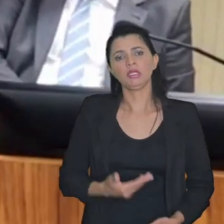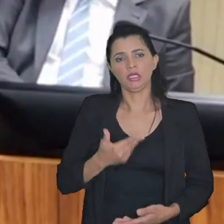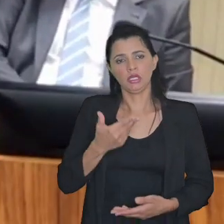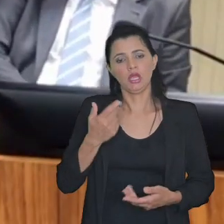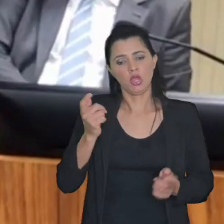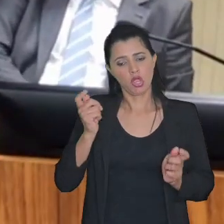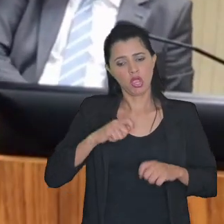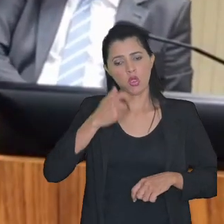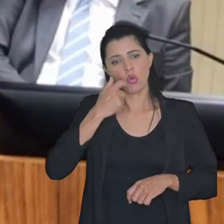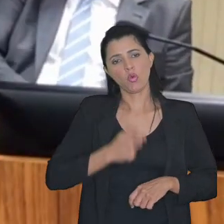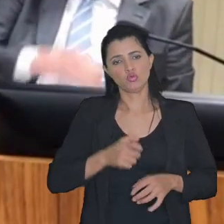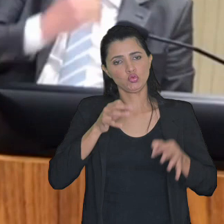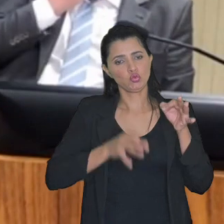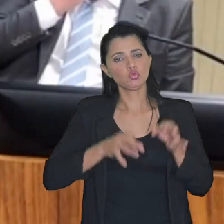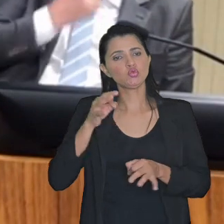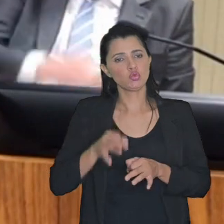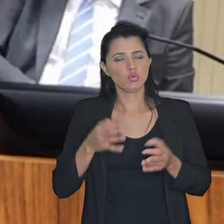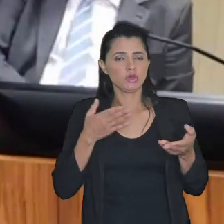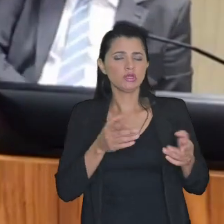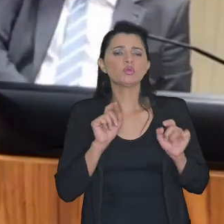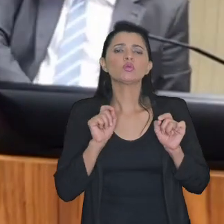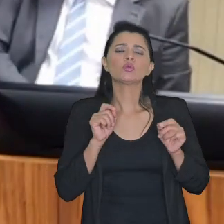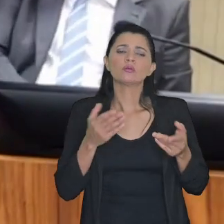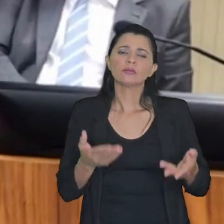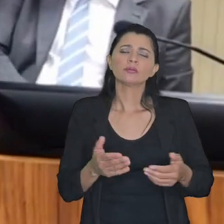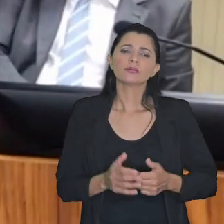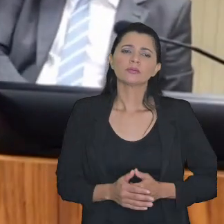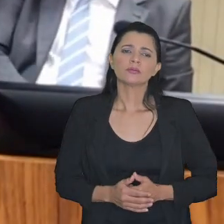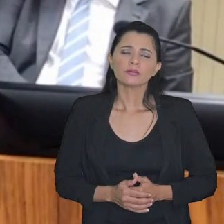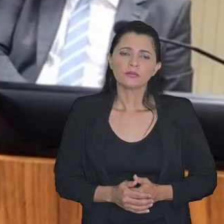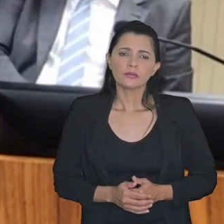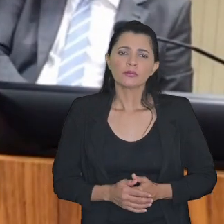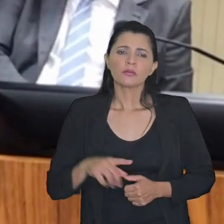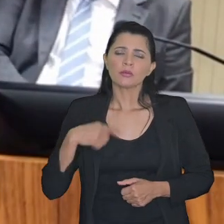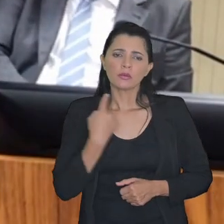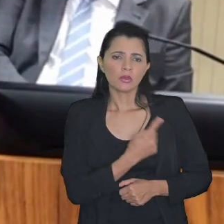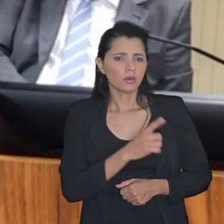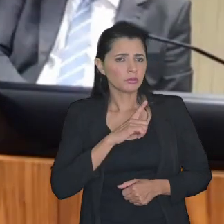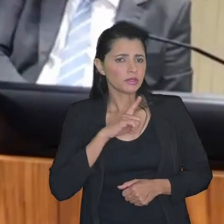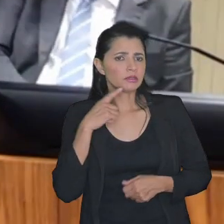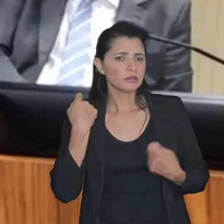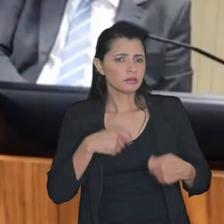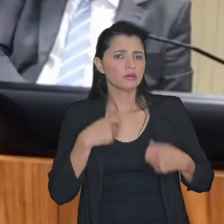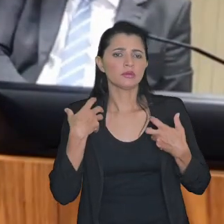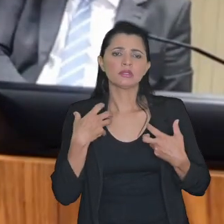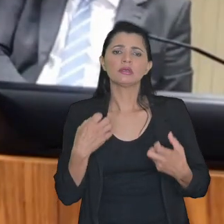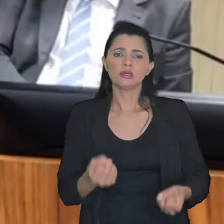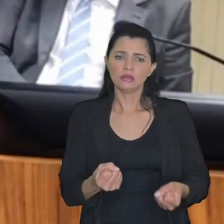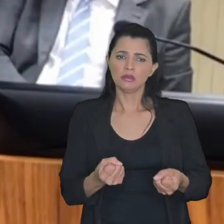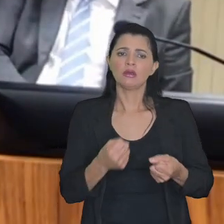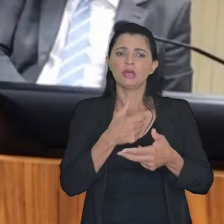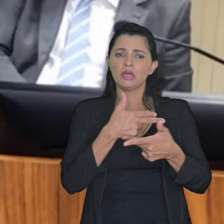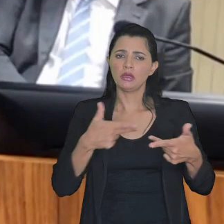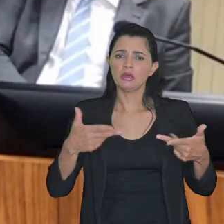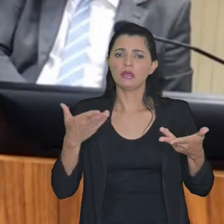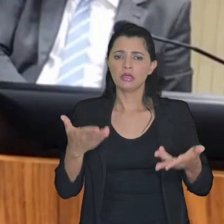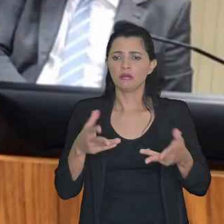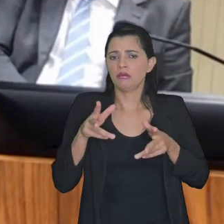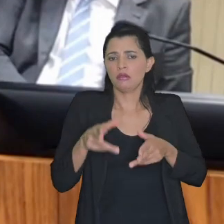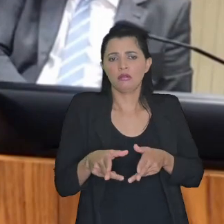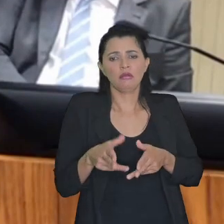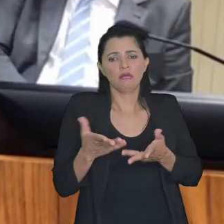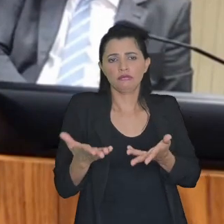de juiz doutor Nino é que nós temos que aceitar as coisas